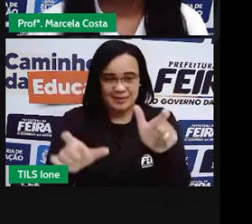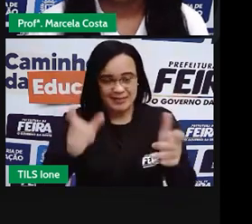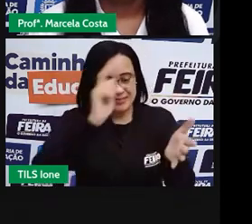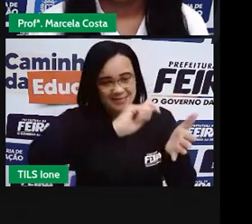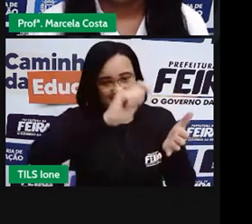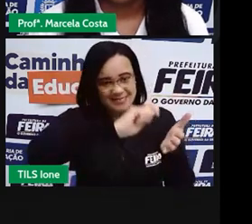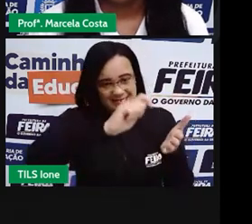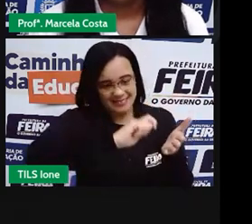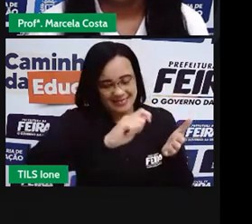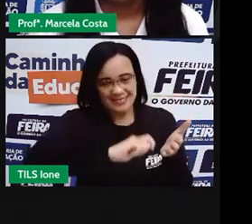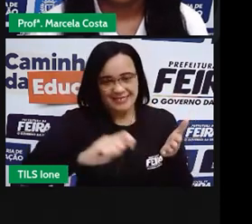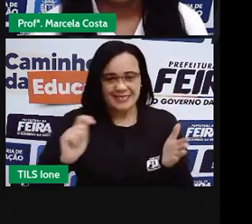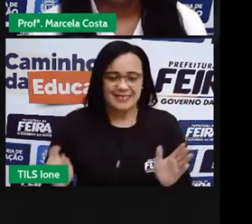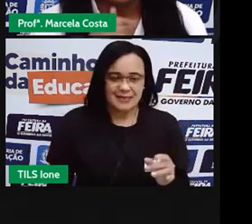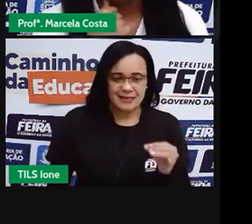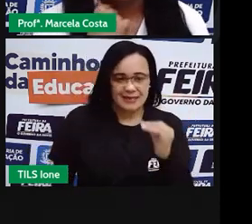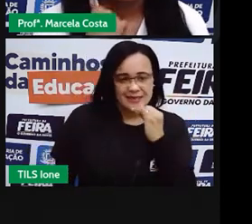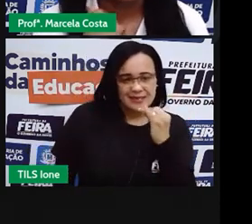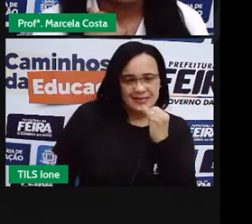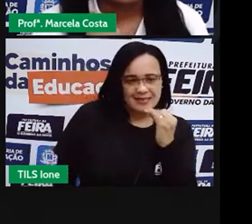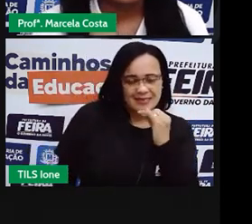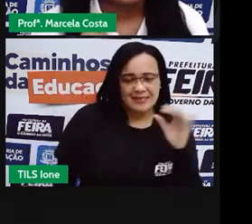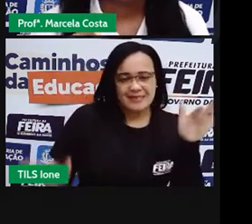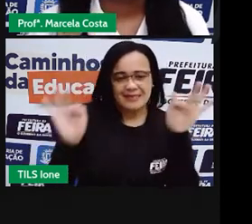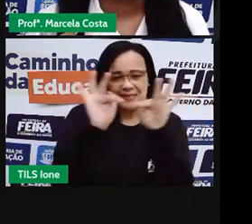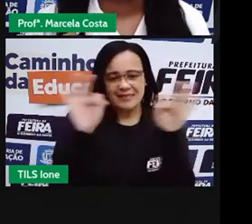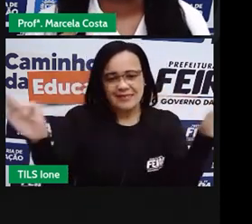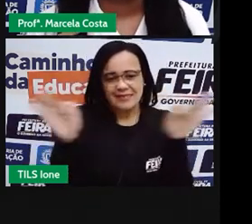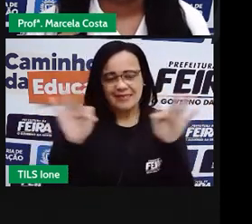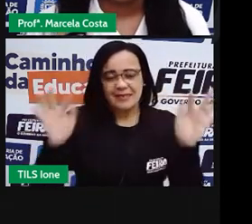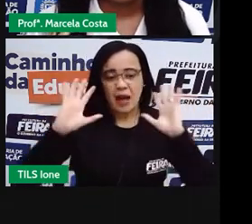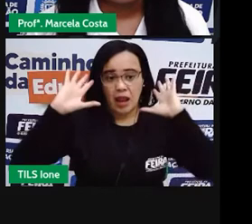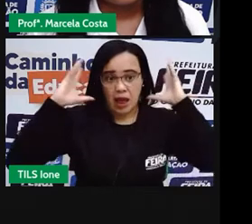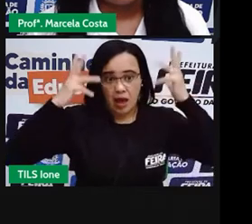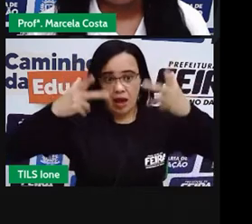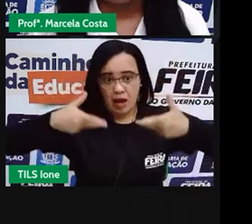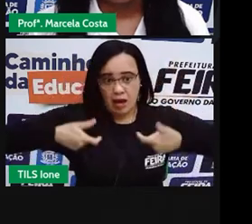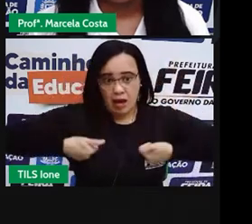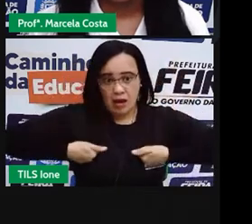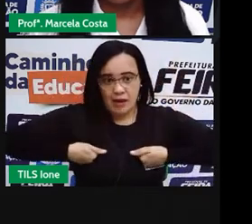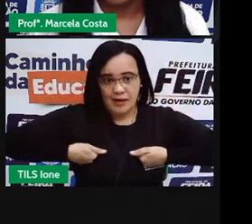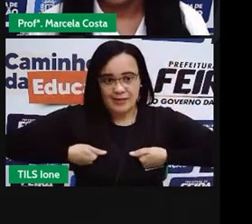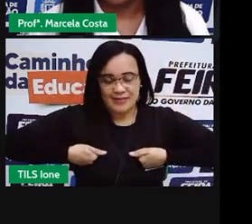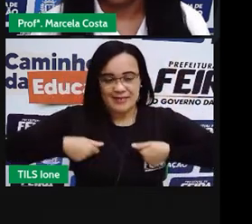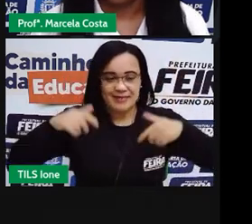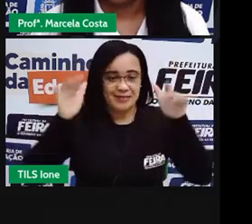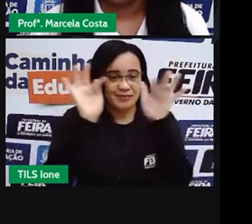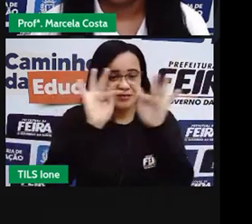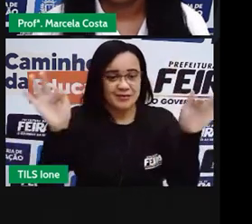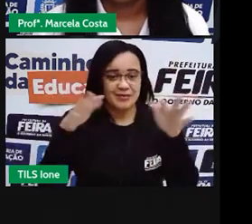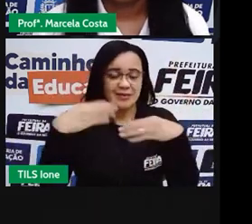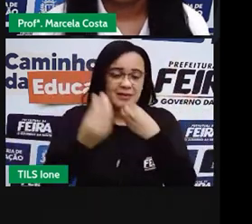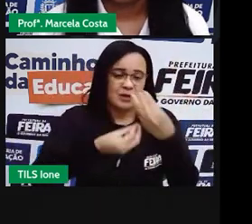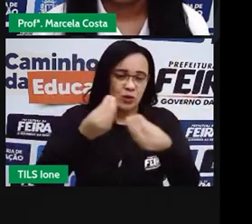Então, Leão. Que frase a gente poderia escrever falando do Leão?